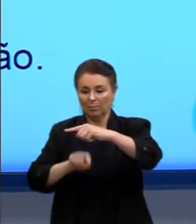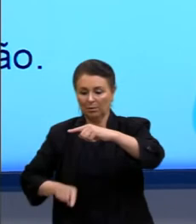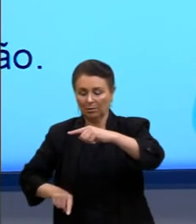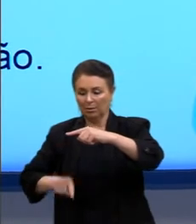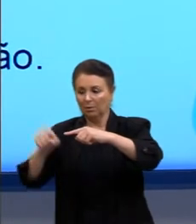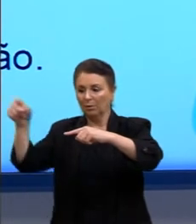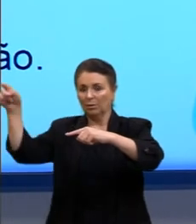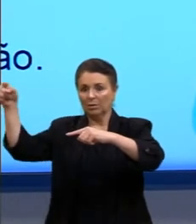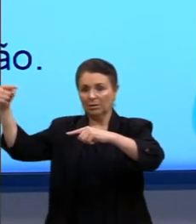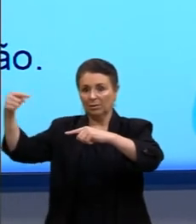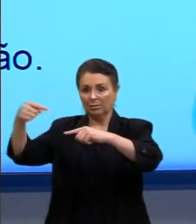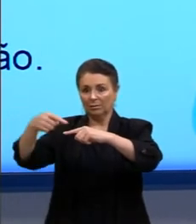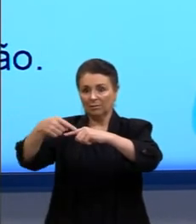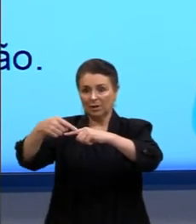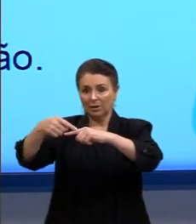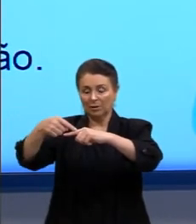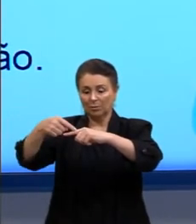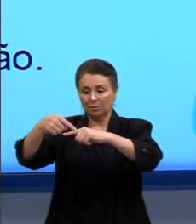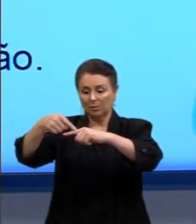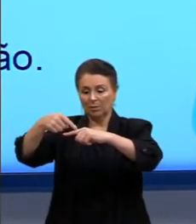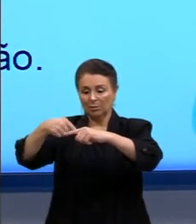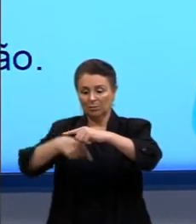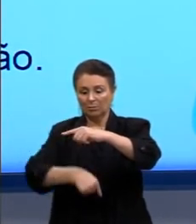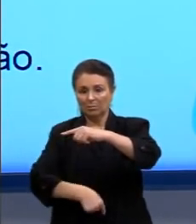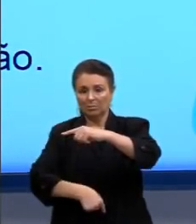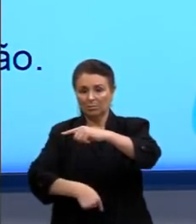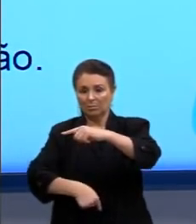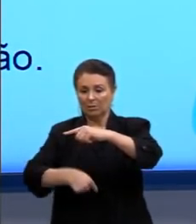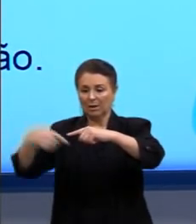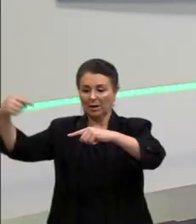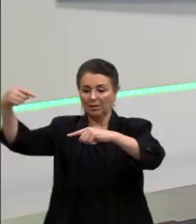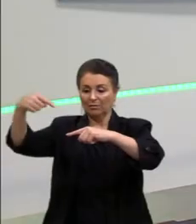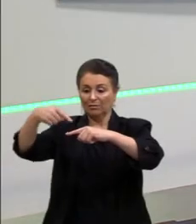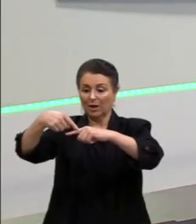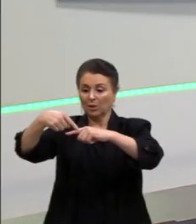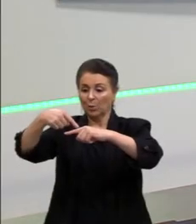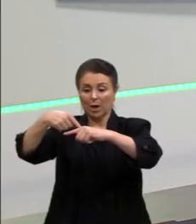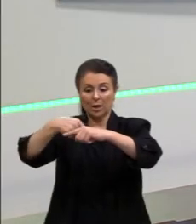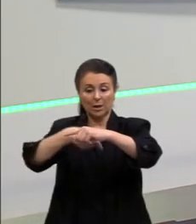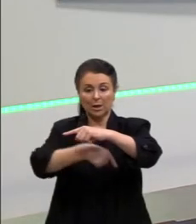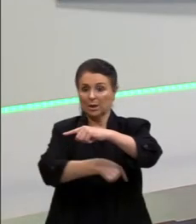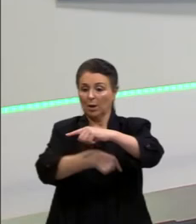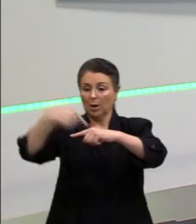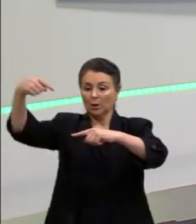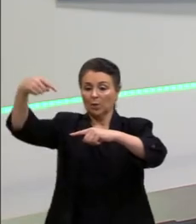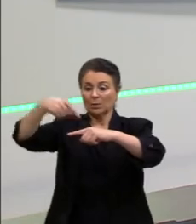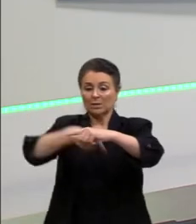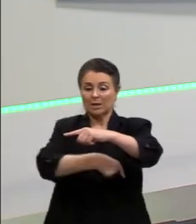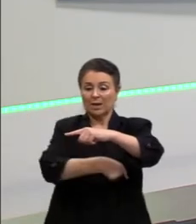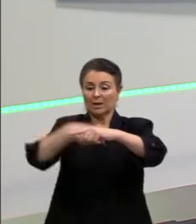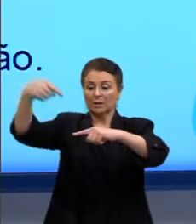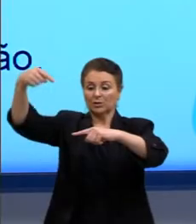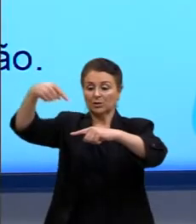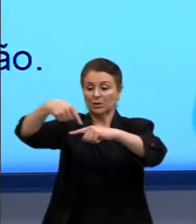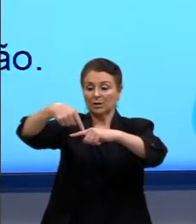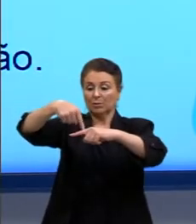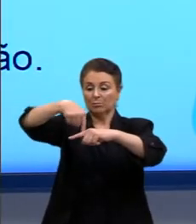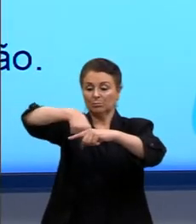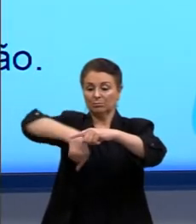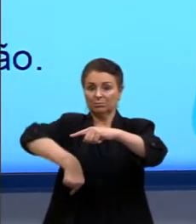Certo? O que eu quero mostrar aqui é que vai haver, então, um desvio da luz. Por isso que acontece esse fenômeno aqui que a gente está vendo na imagem.